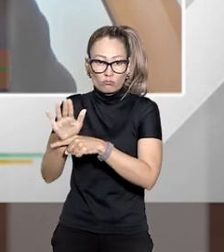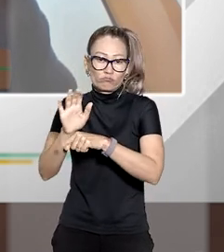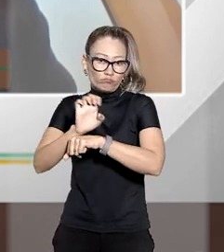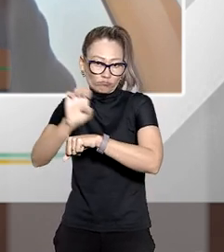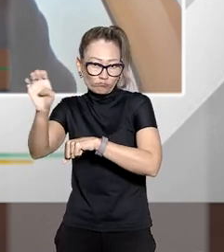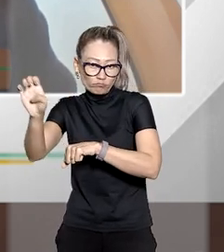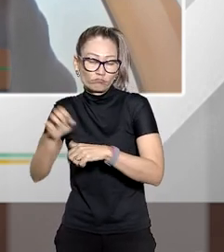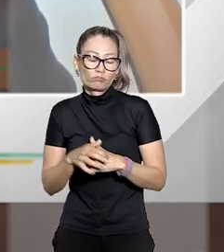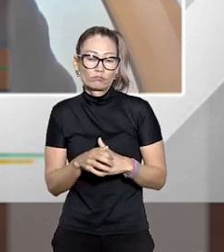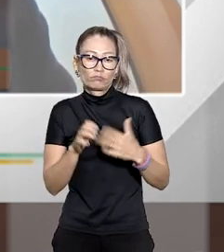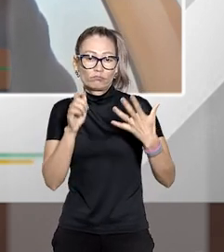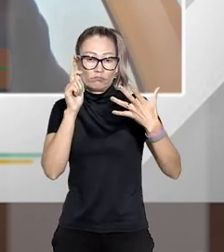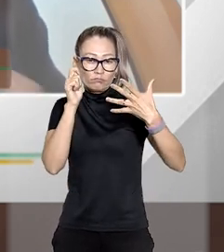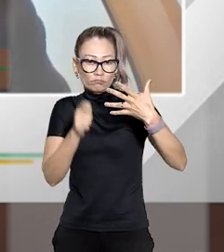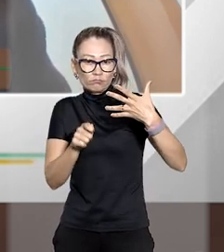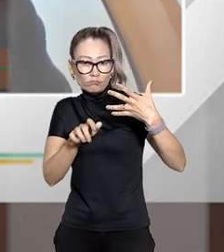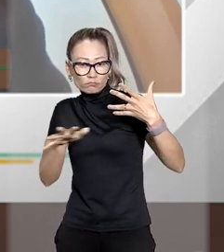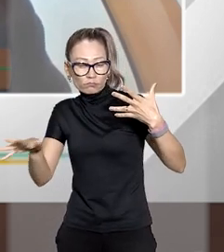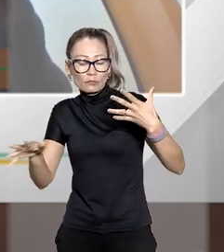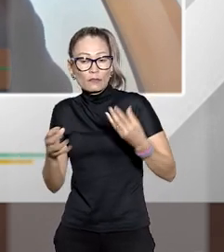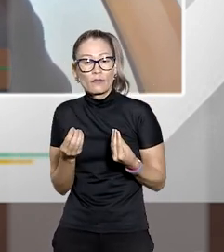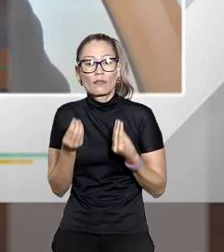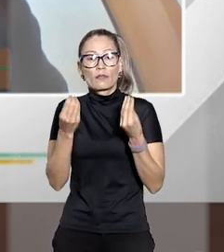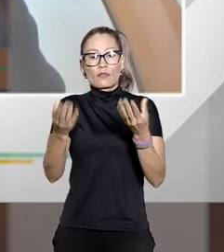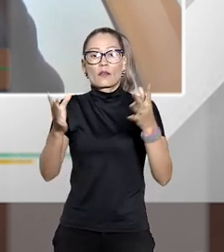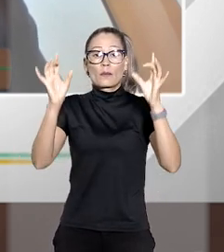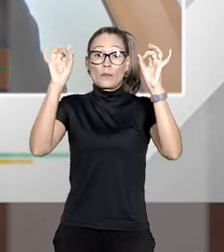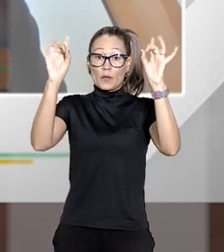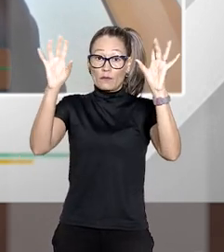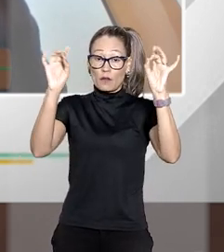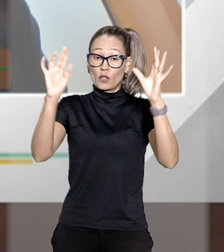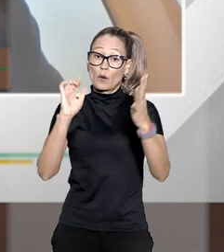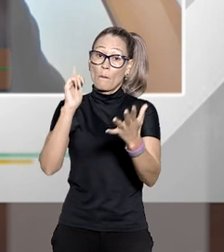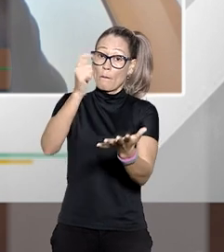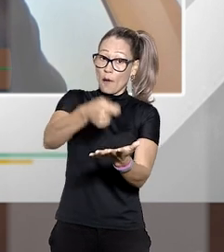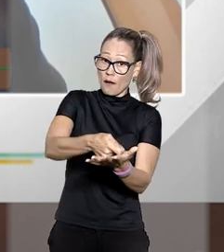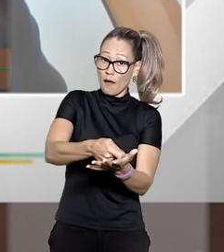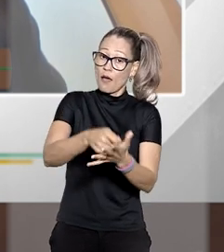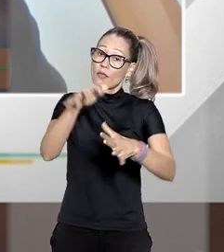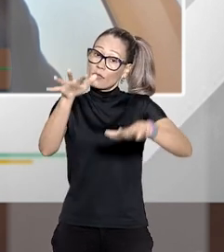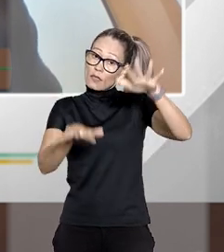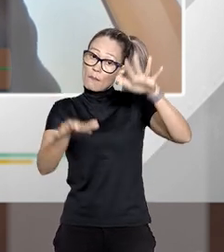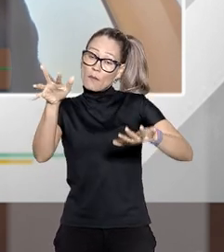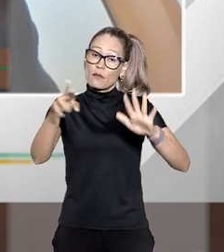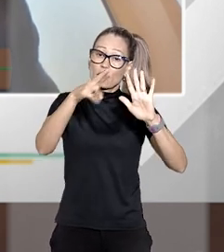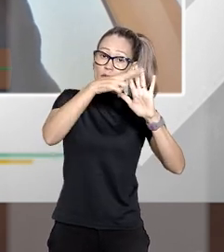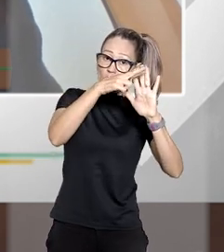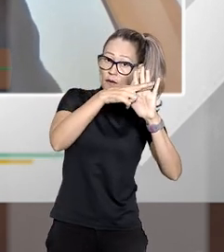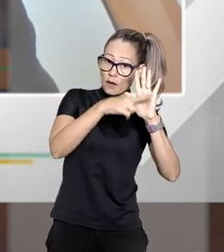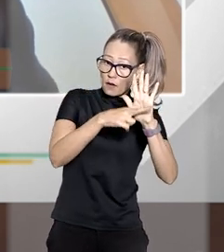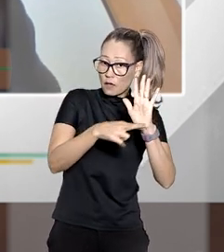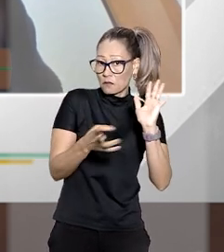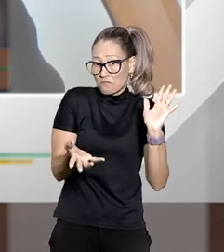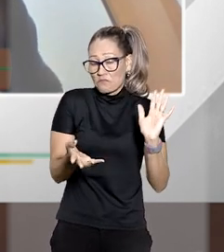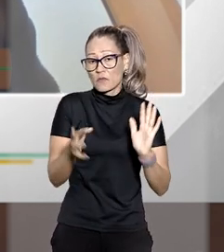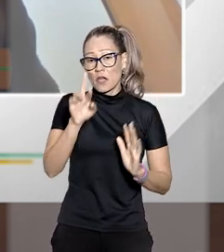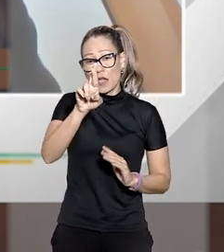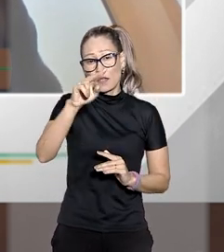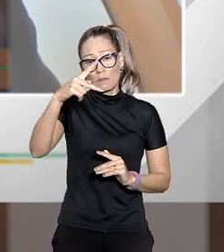Supremo a ela é concedido também esse privilégio do pagamento da dívida de acordo com a regra ou do